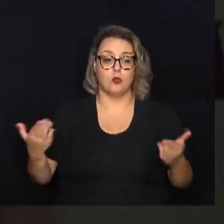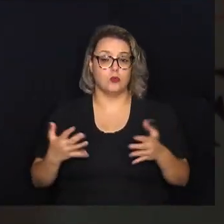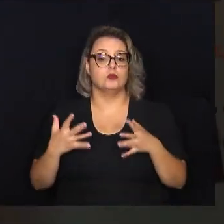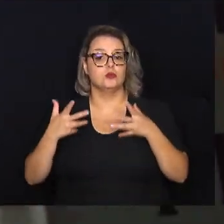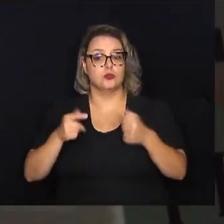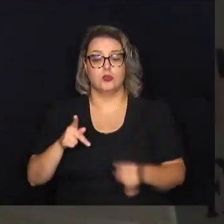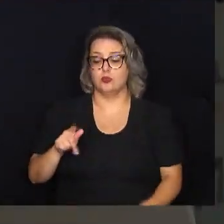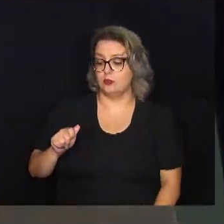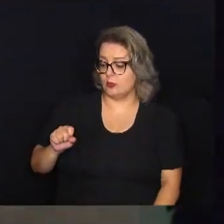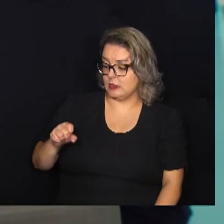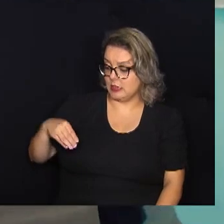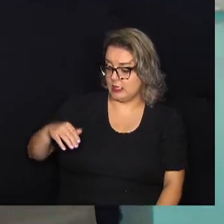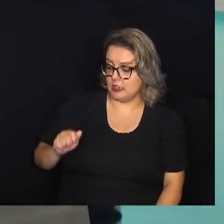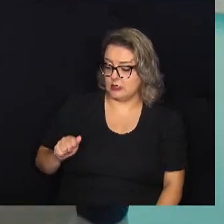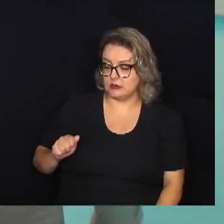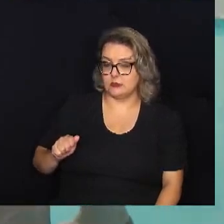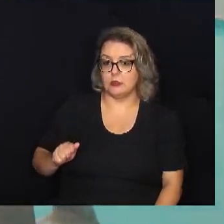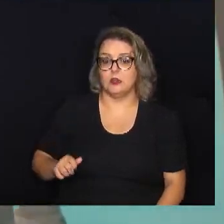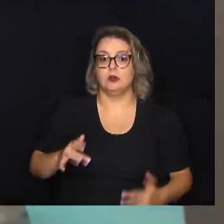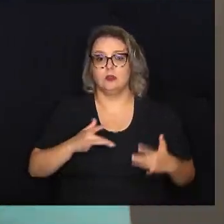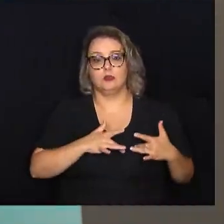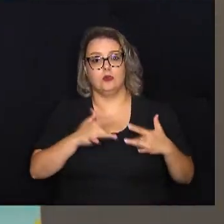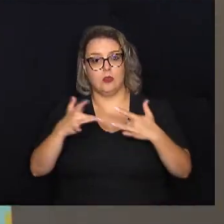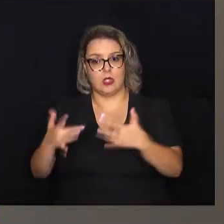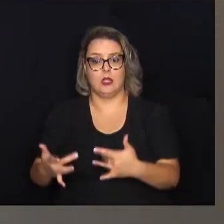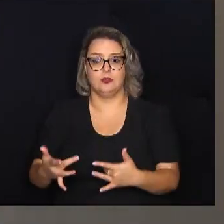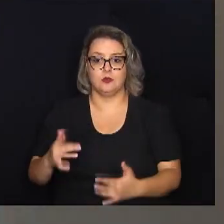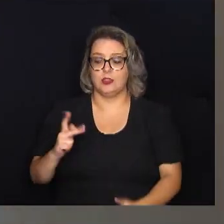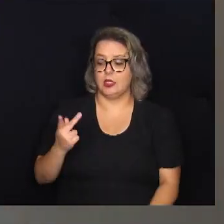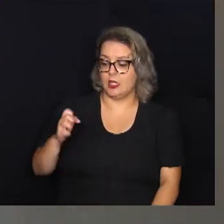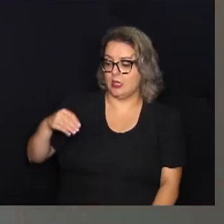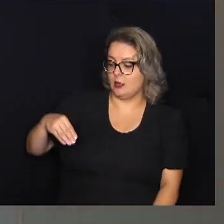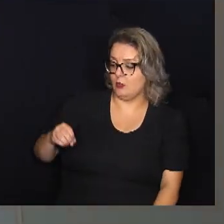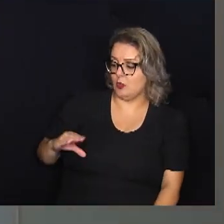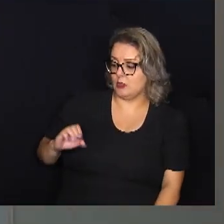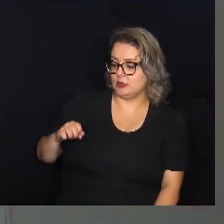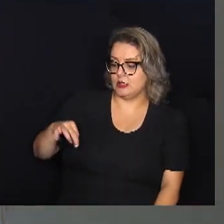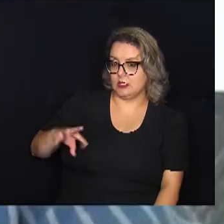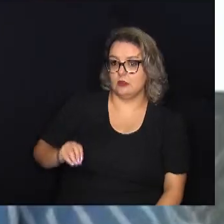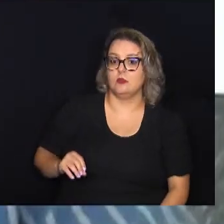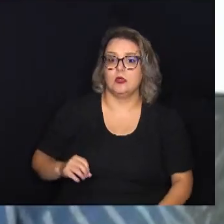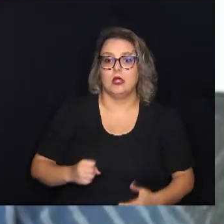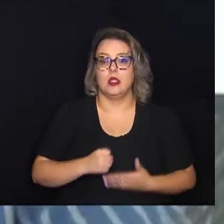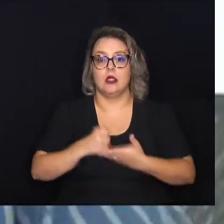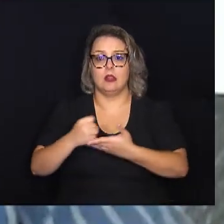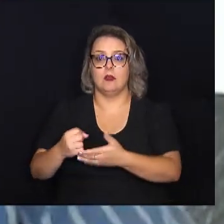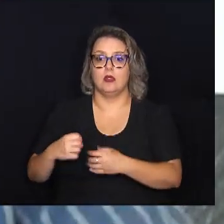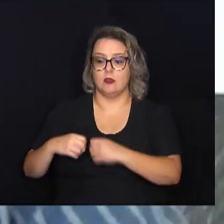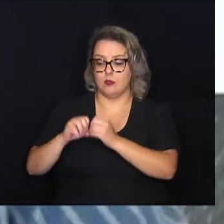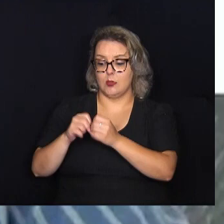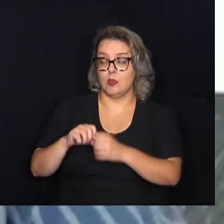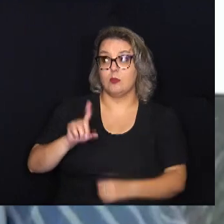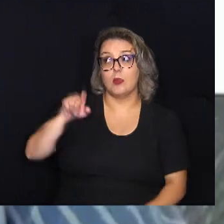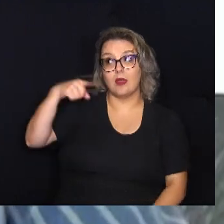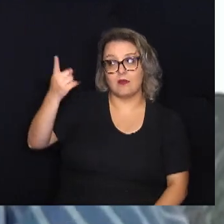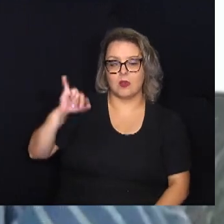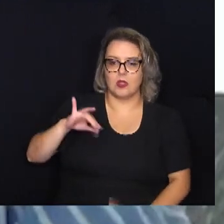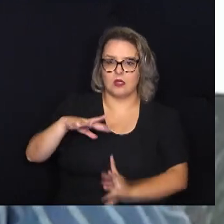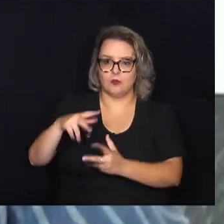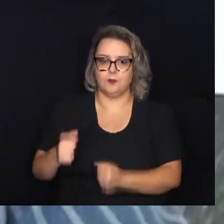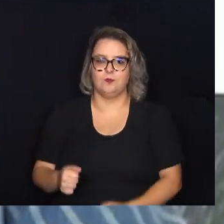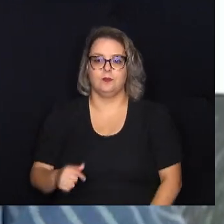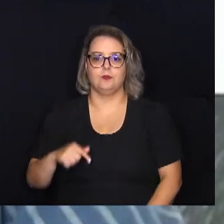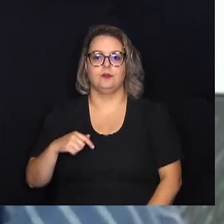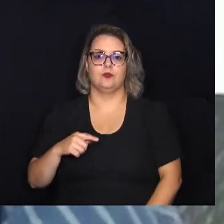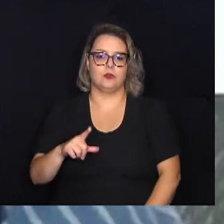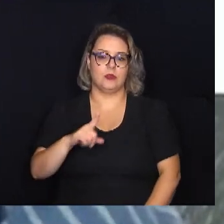plasma doado em hemocentros precisa ser enviado para laboratórios no exterior. A Hemobras hoje tem uma equipe de auditores